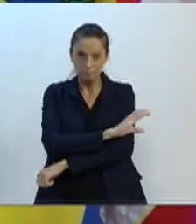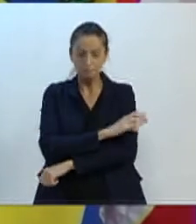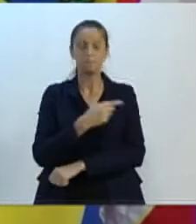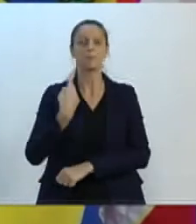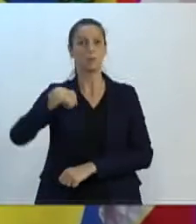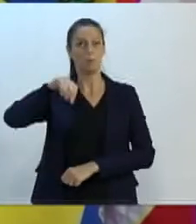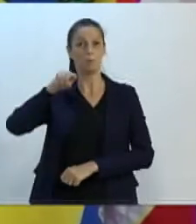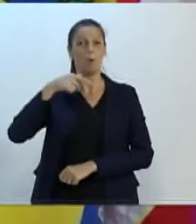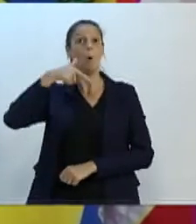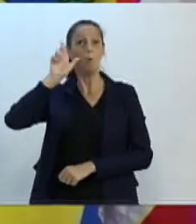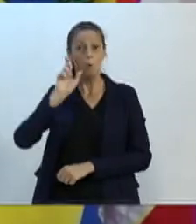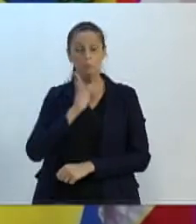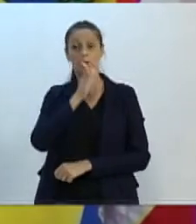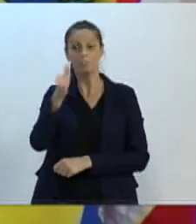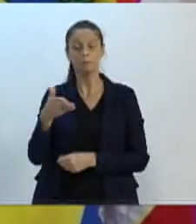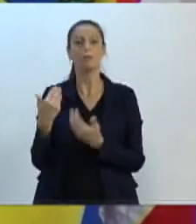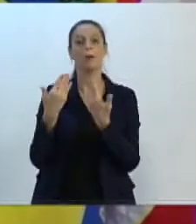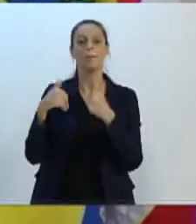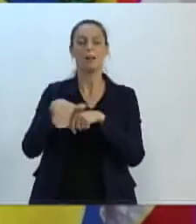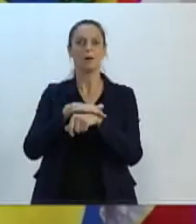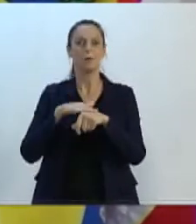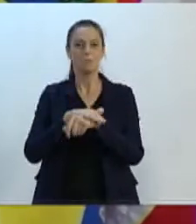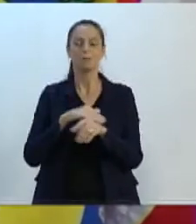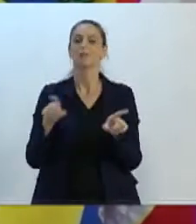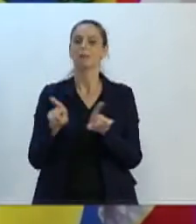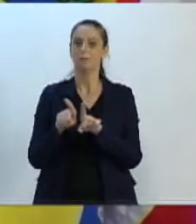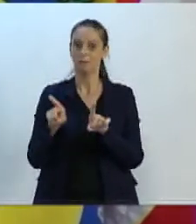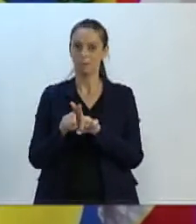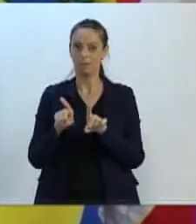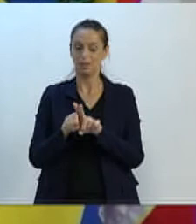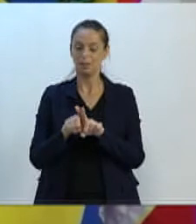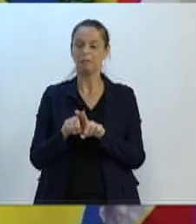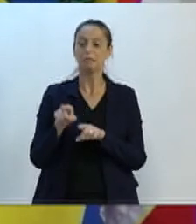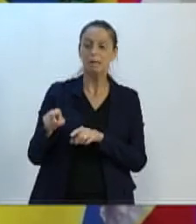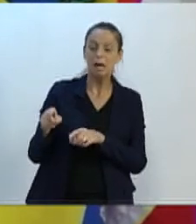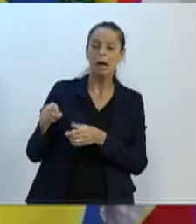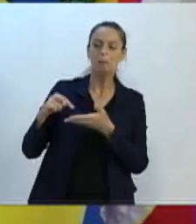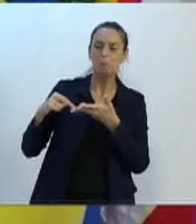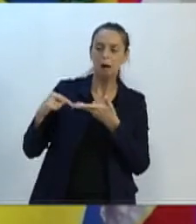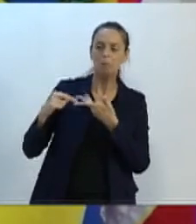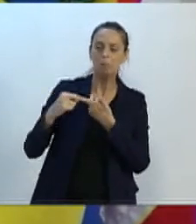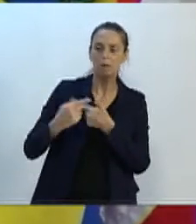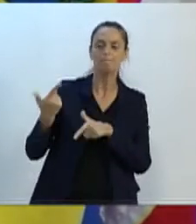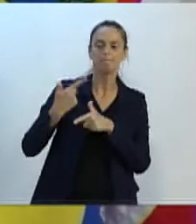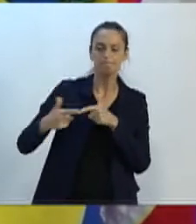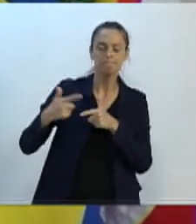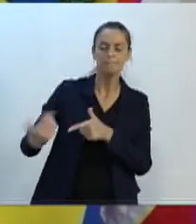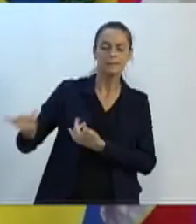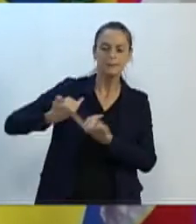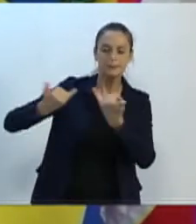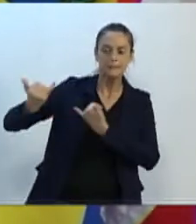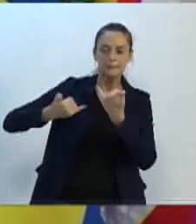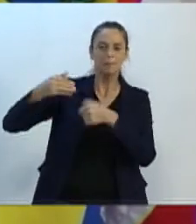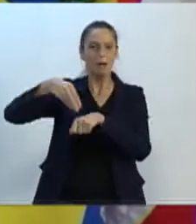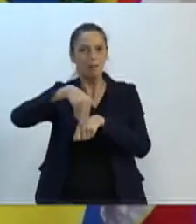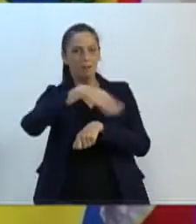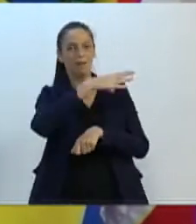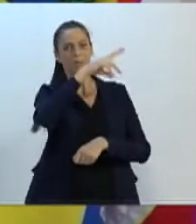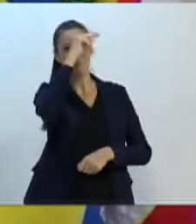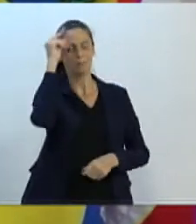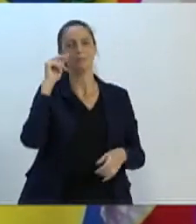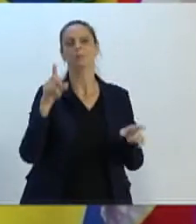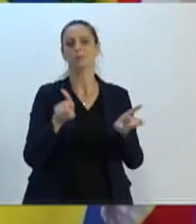conversando com alguns problemas que existem, para que nós possamos encaminhar as devidas